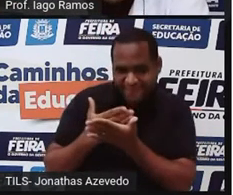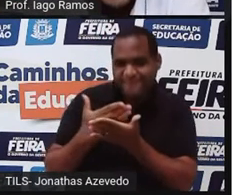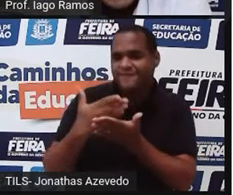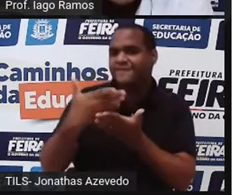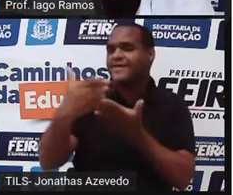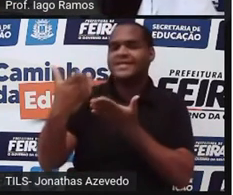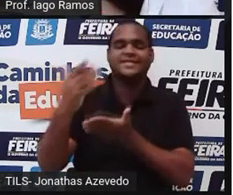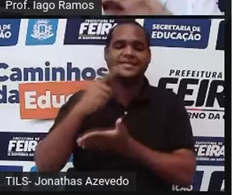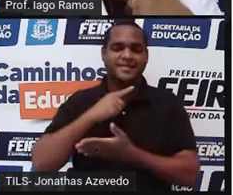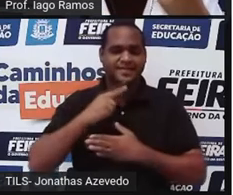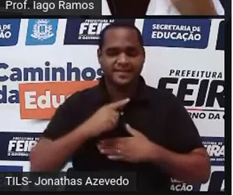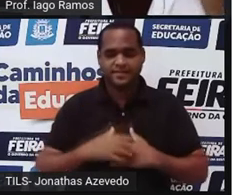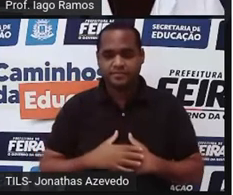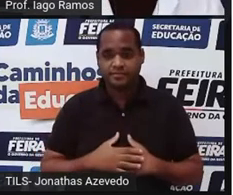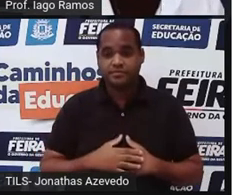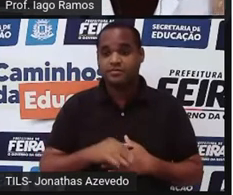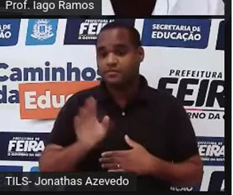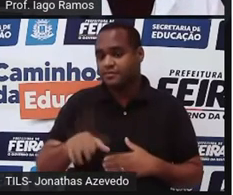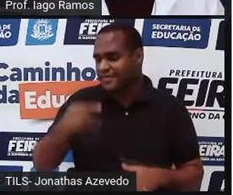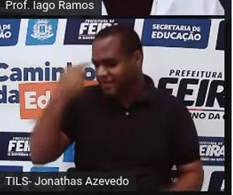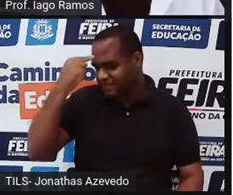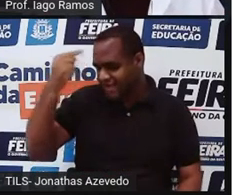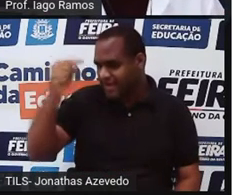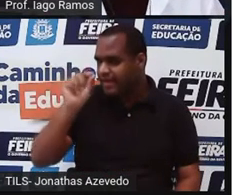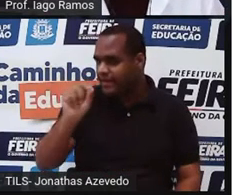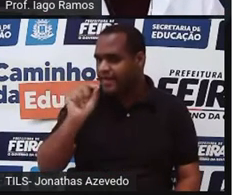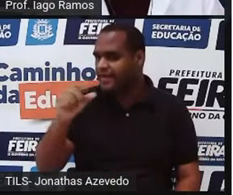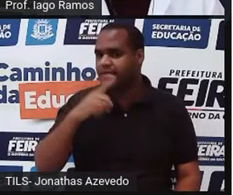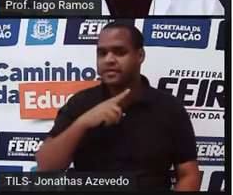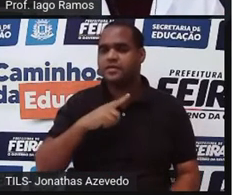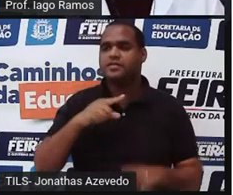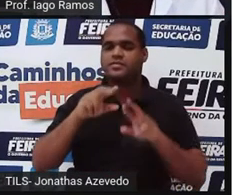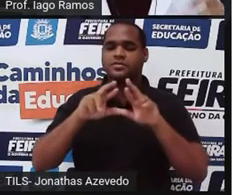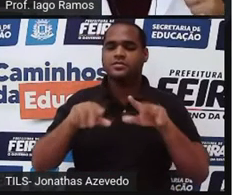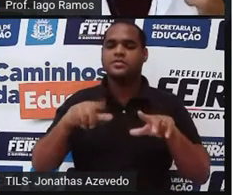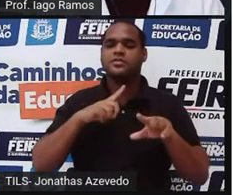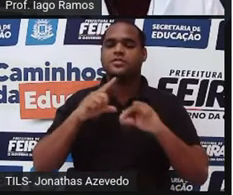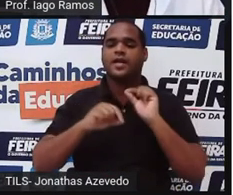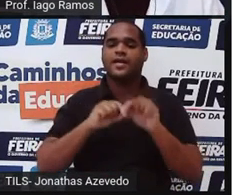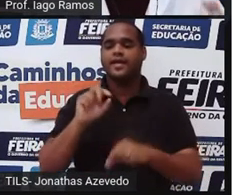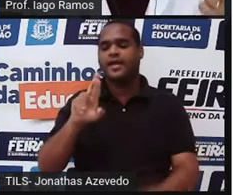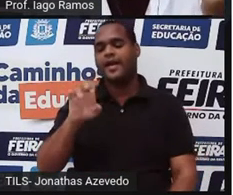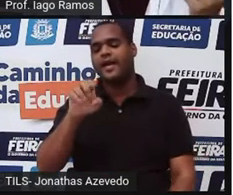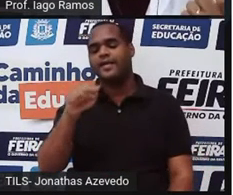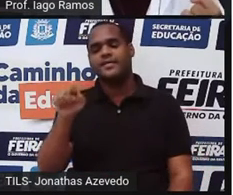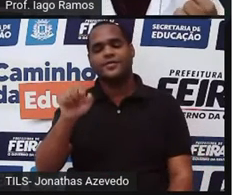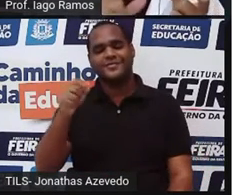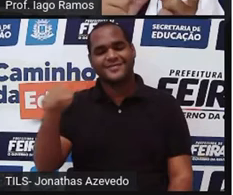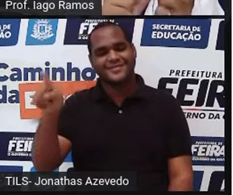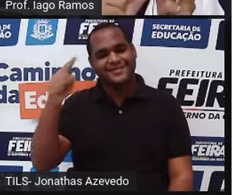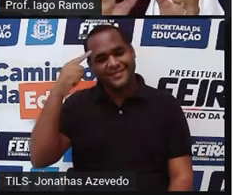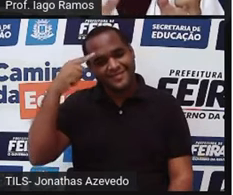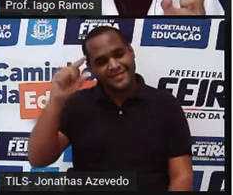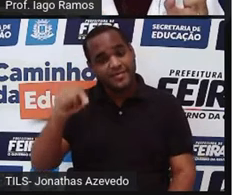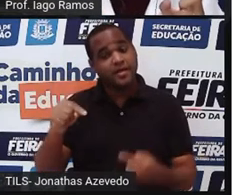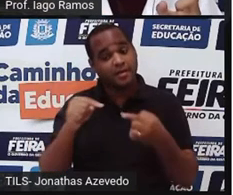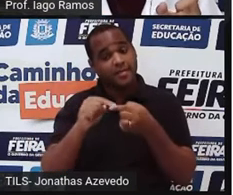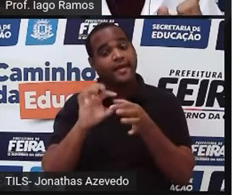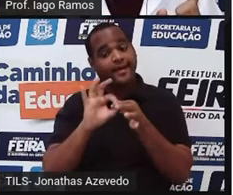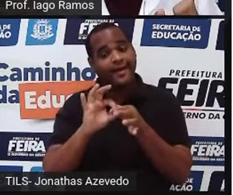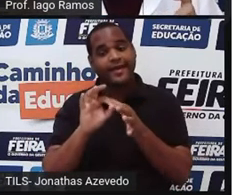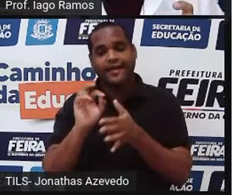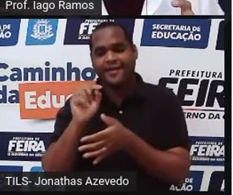frações. E uma ideia da fração é uma ideia chamada de razão. Então, razão tem a ver com